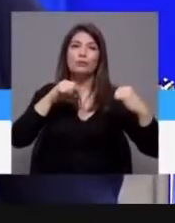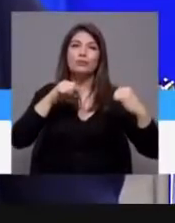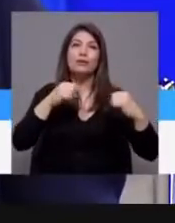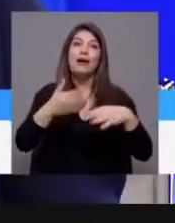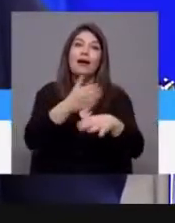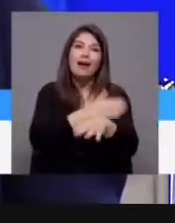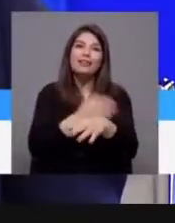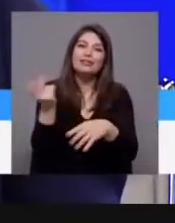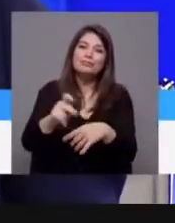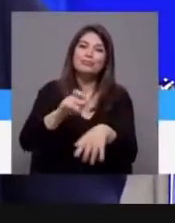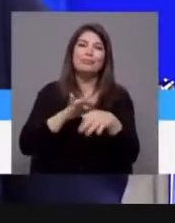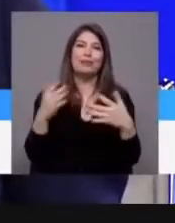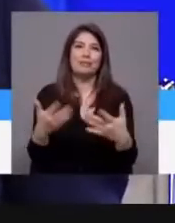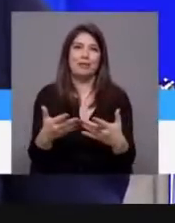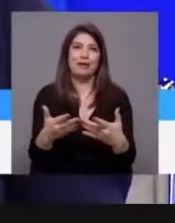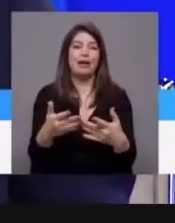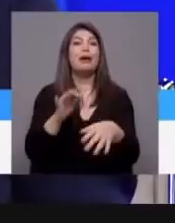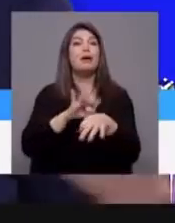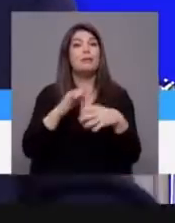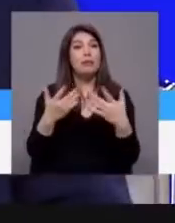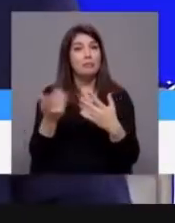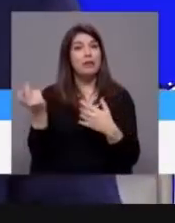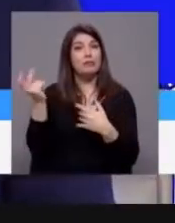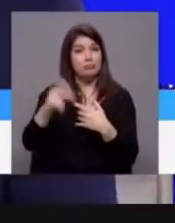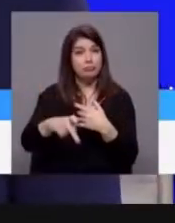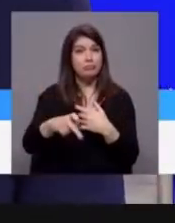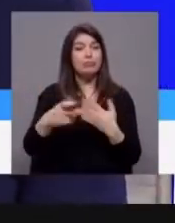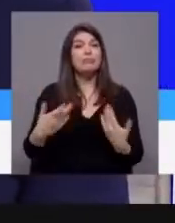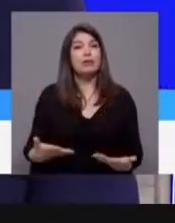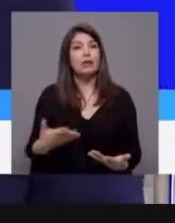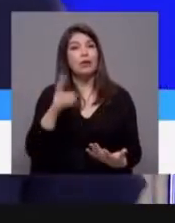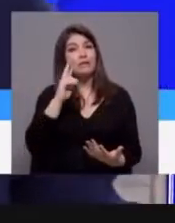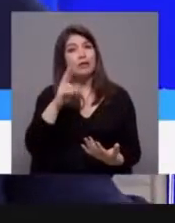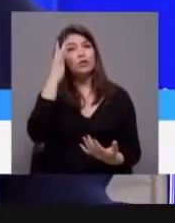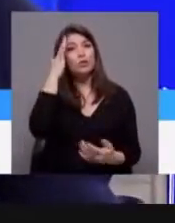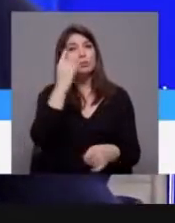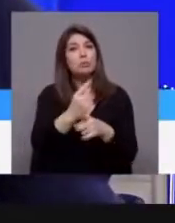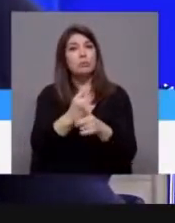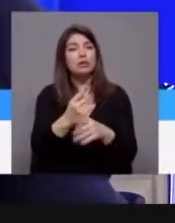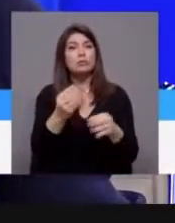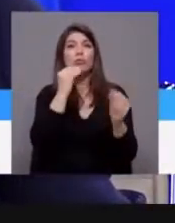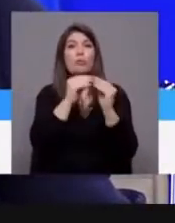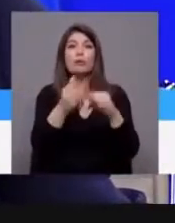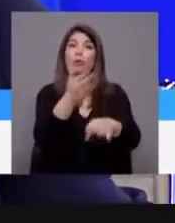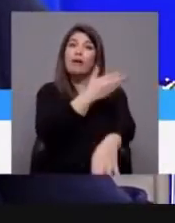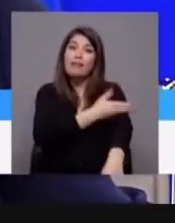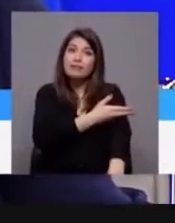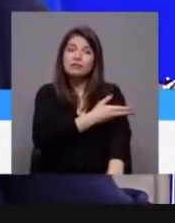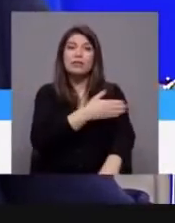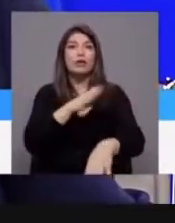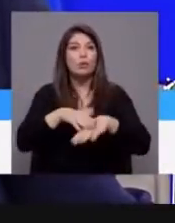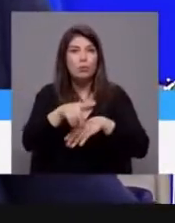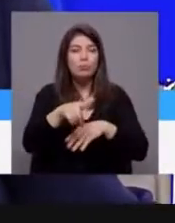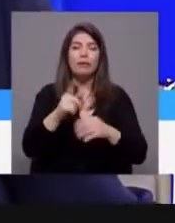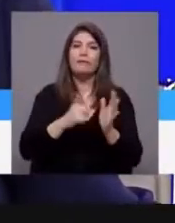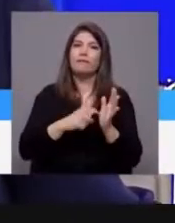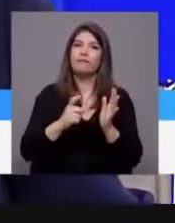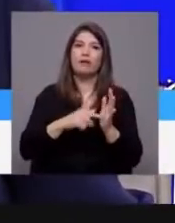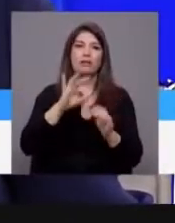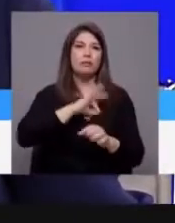antes da pandemia. Veio a pandemia e, na verdade, temos o mesmo número. E é por isso que faltam tantos profissionais.